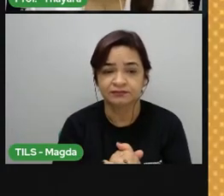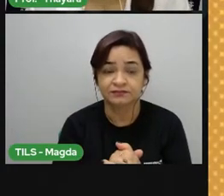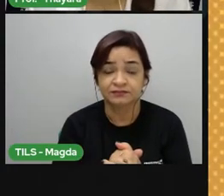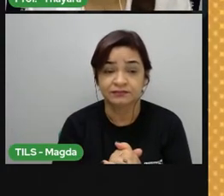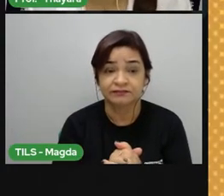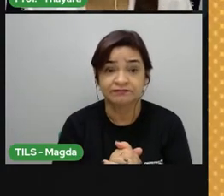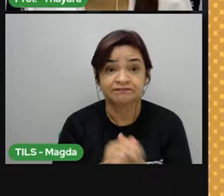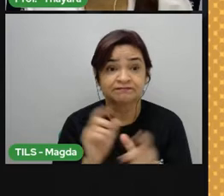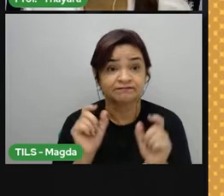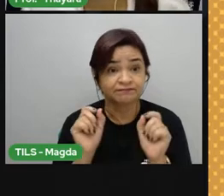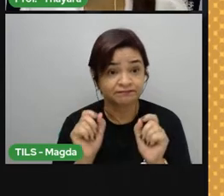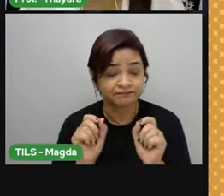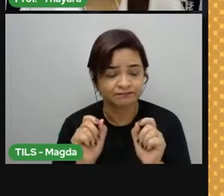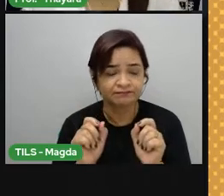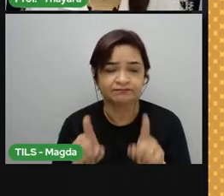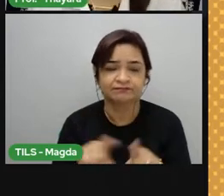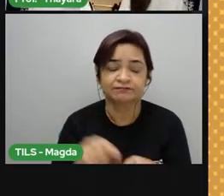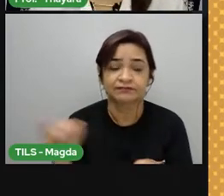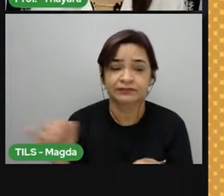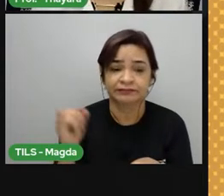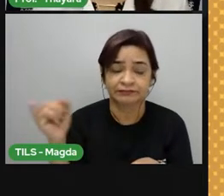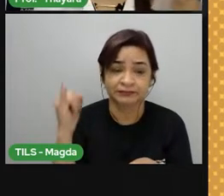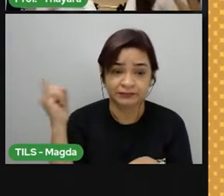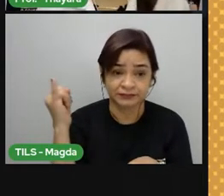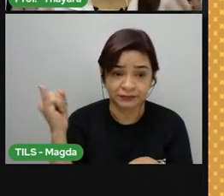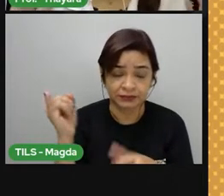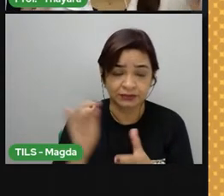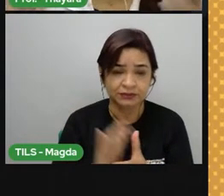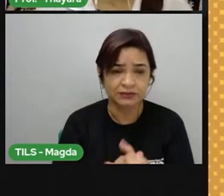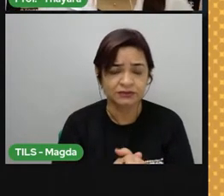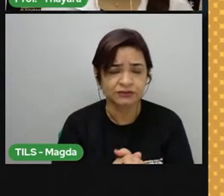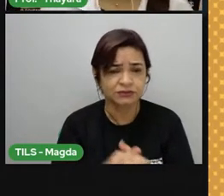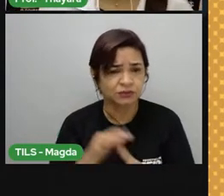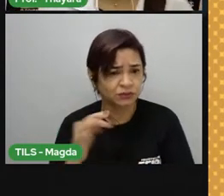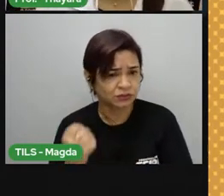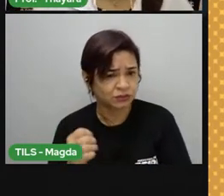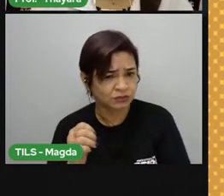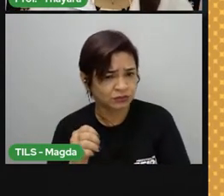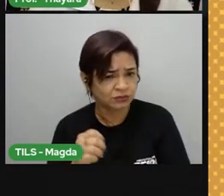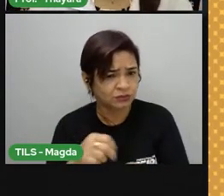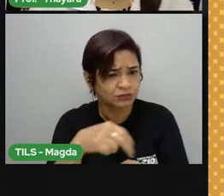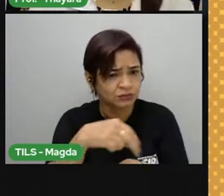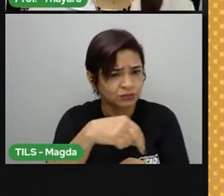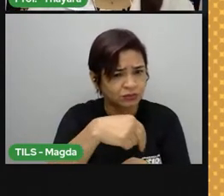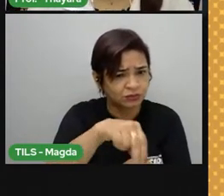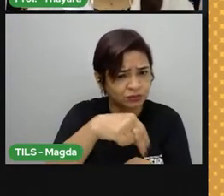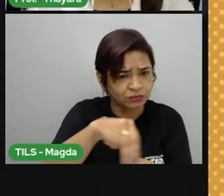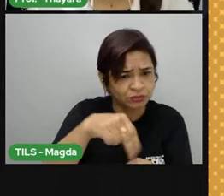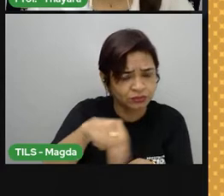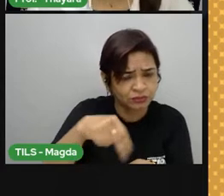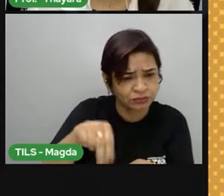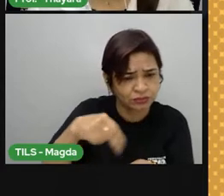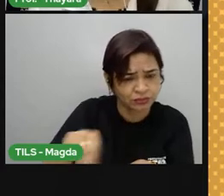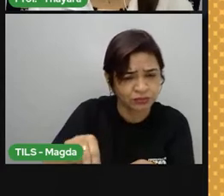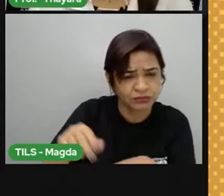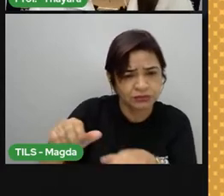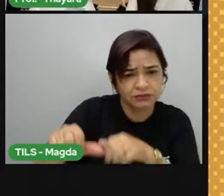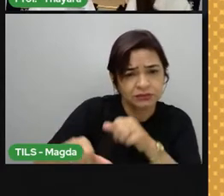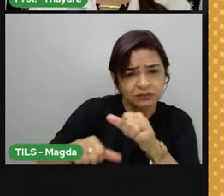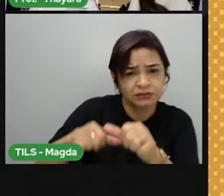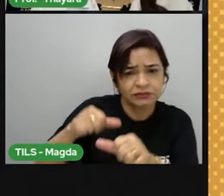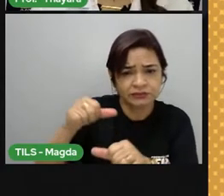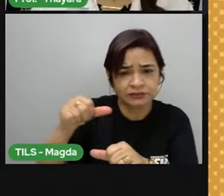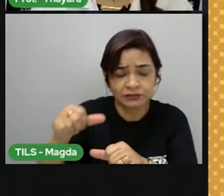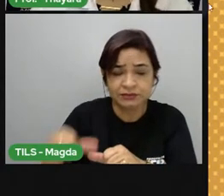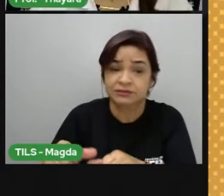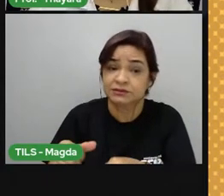E uma coisa muito interessante é que as rochas sedimentares têm tudo a ver com os fósseis. Então, durante o processo de formação